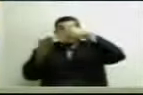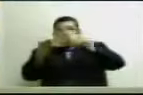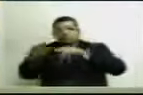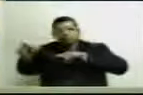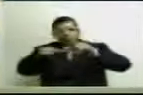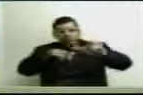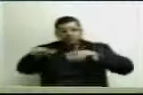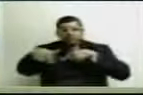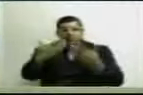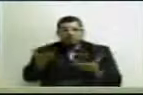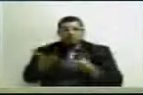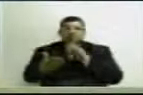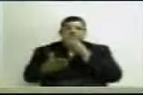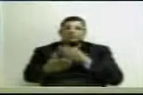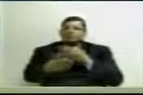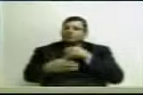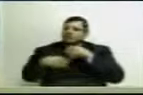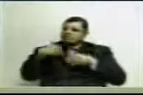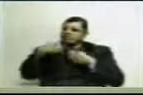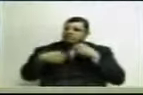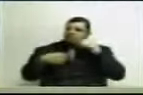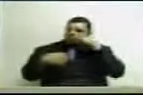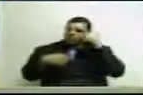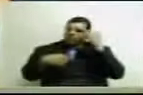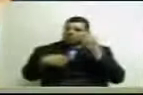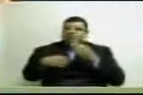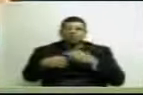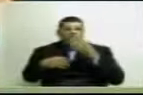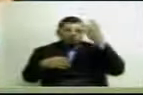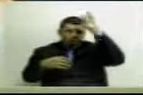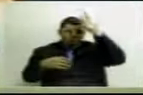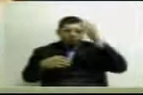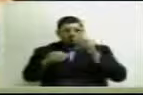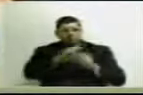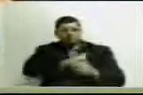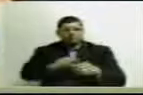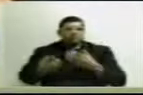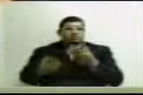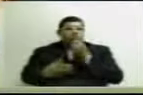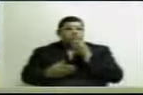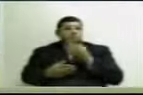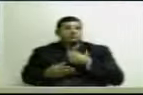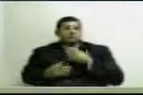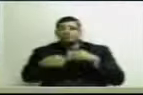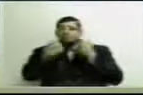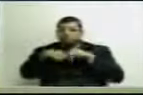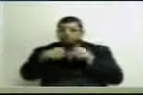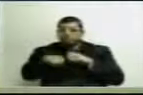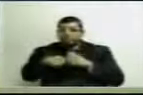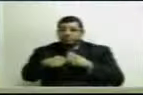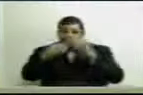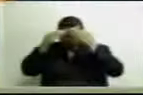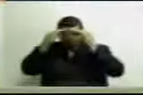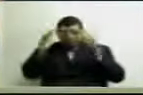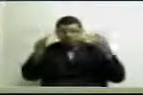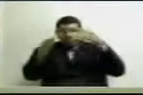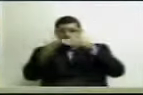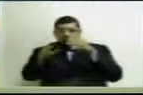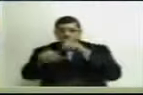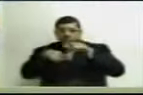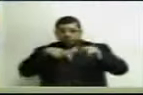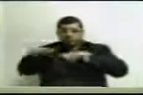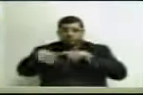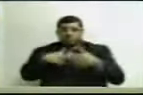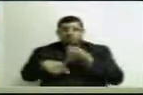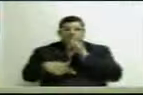do nosso trabalho. Isso nos causa um constrangimento absurdo, deputado Adjuto. Nós precisamos cumprir a última etapa do